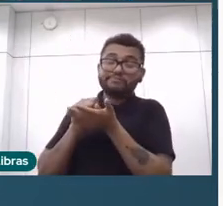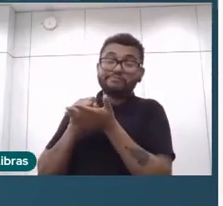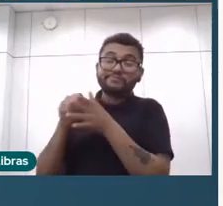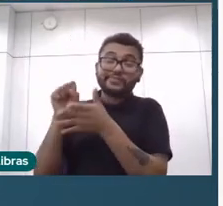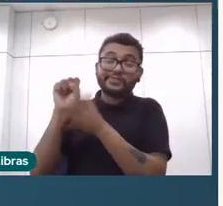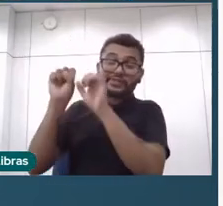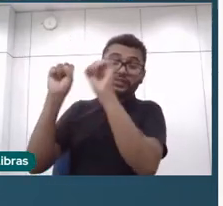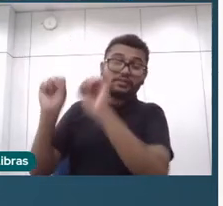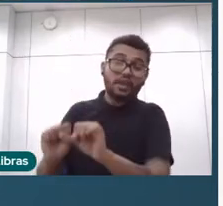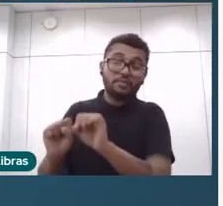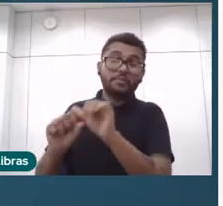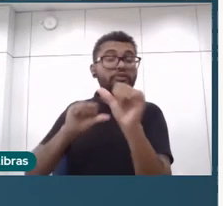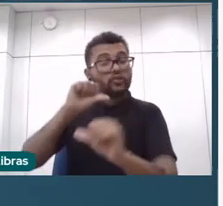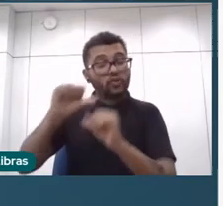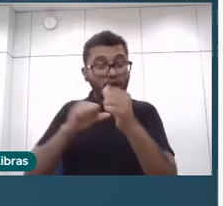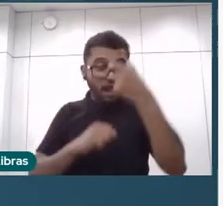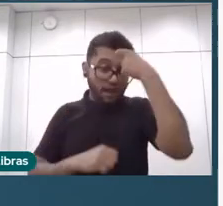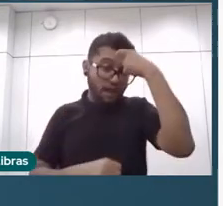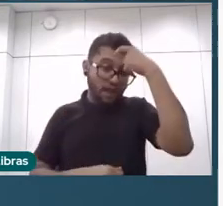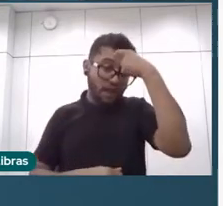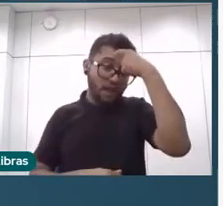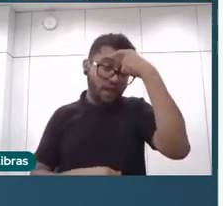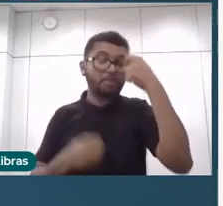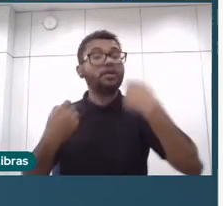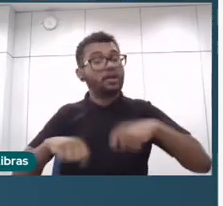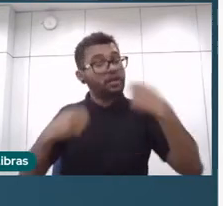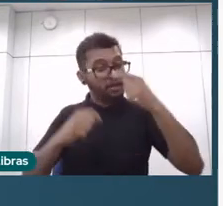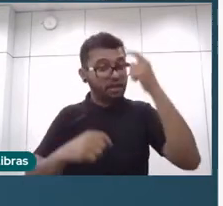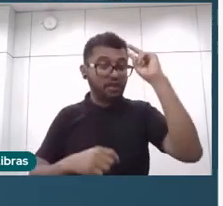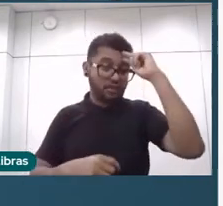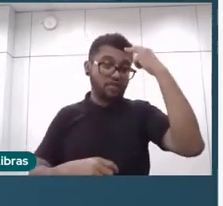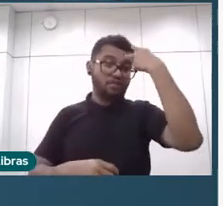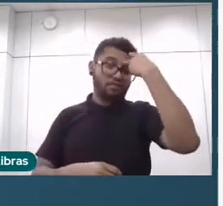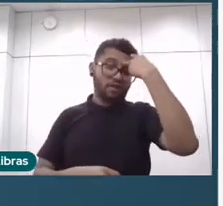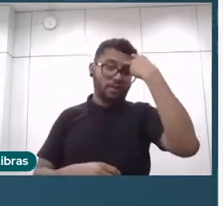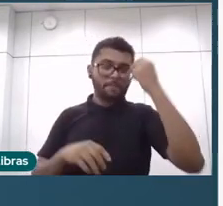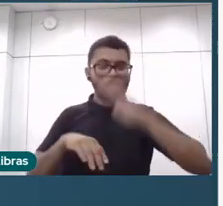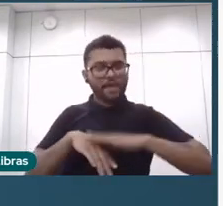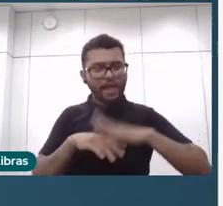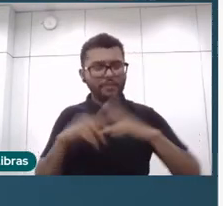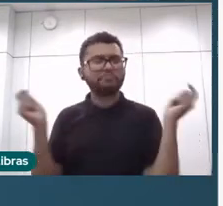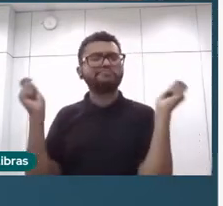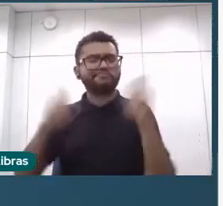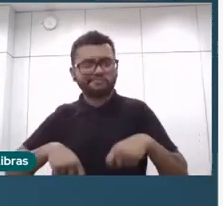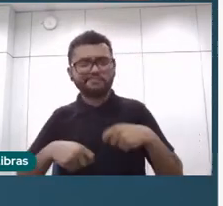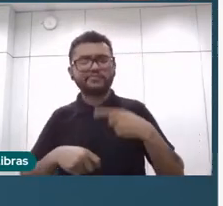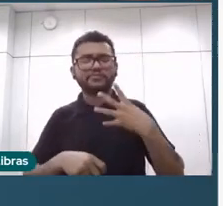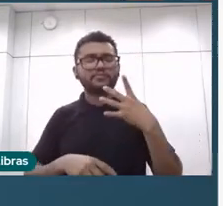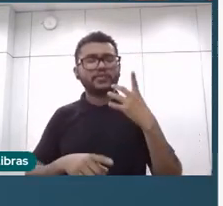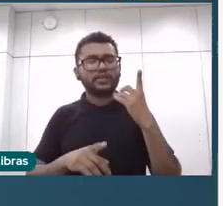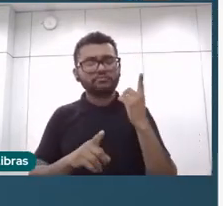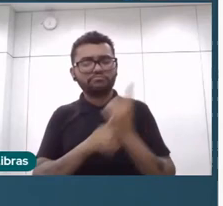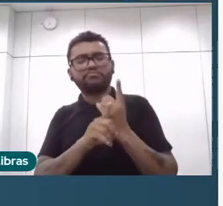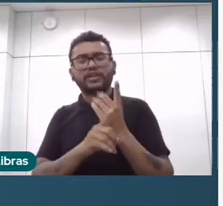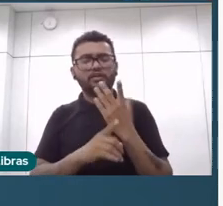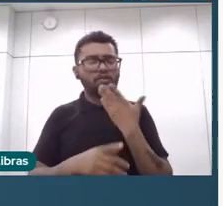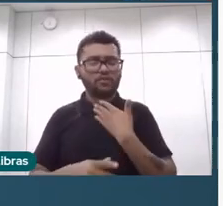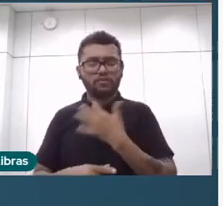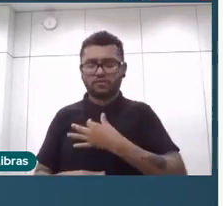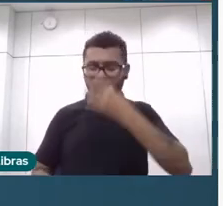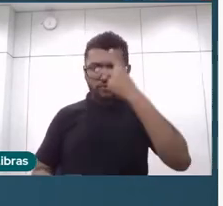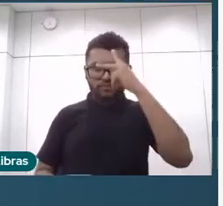conscientização sobre isso, tem uma nova, as pessoas hoje em dia têm mais capacidade de se identificar, de se